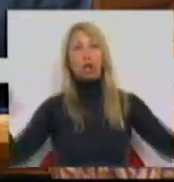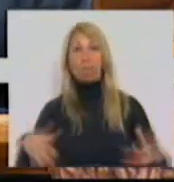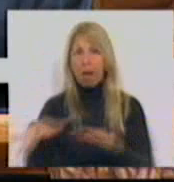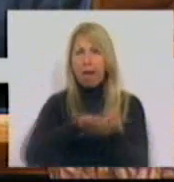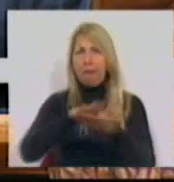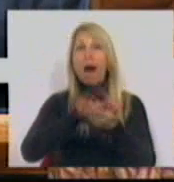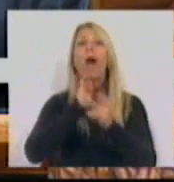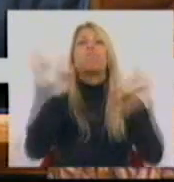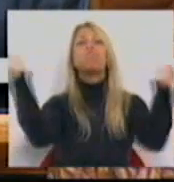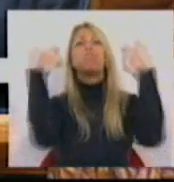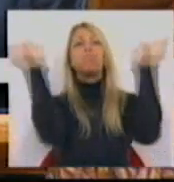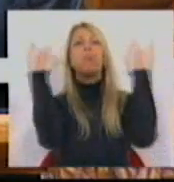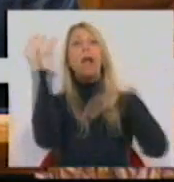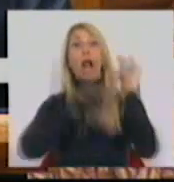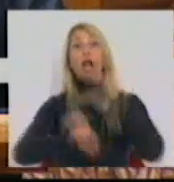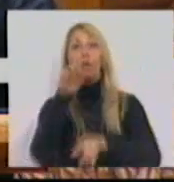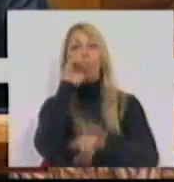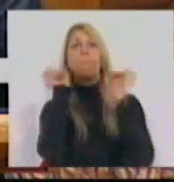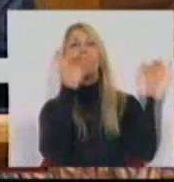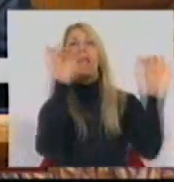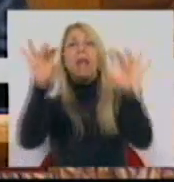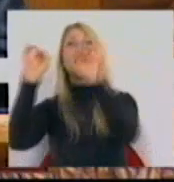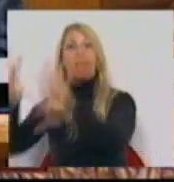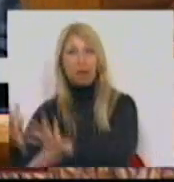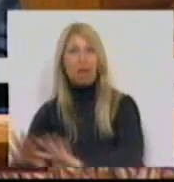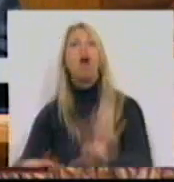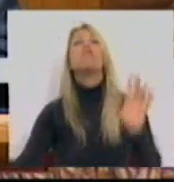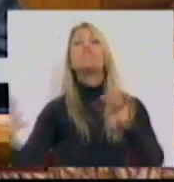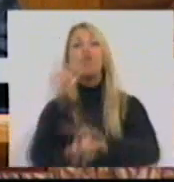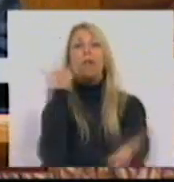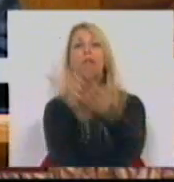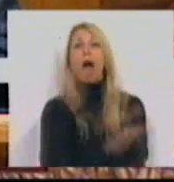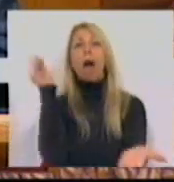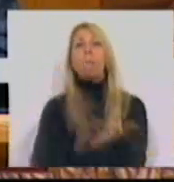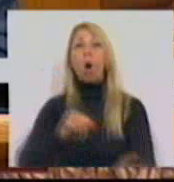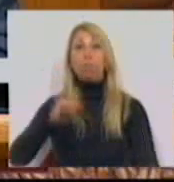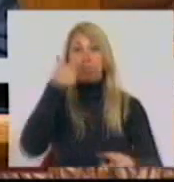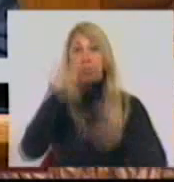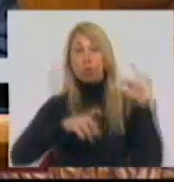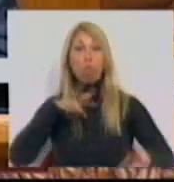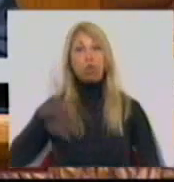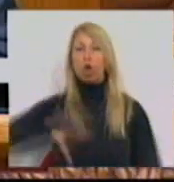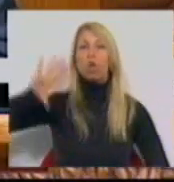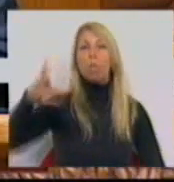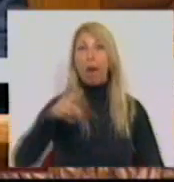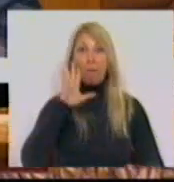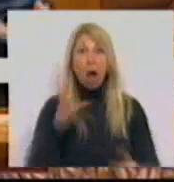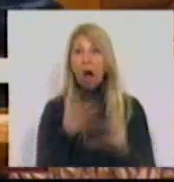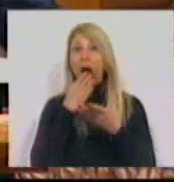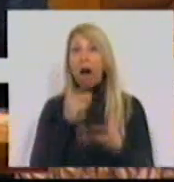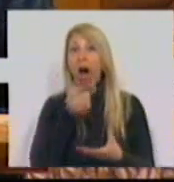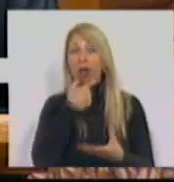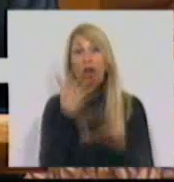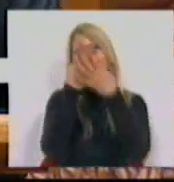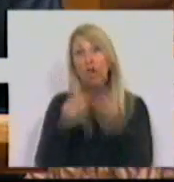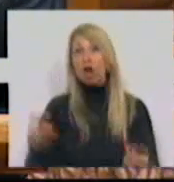campanha eleitoral de mentiras, conseguiu a proeza de empobrecer os portugueses e o país, sem resolver qualquer problema estrutural, sem